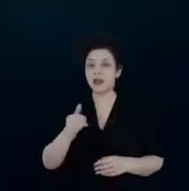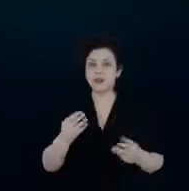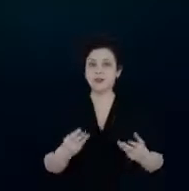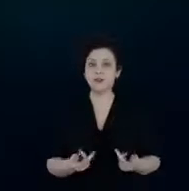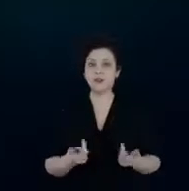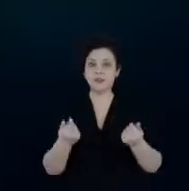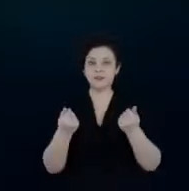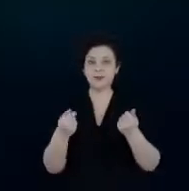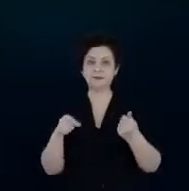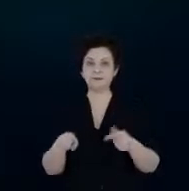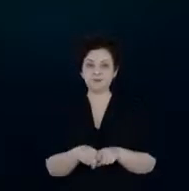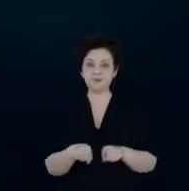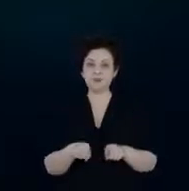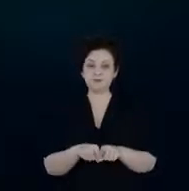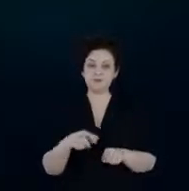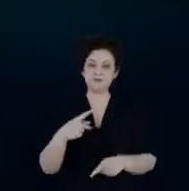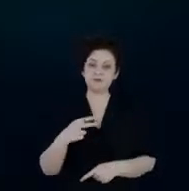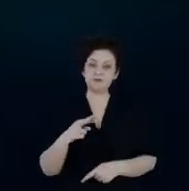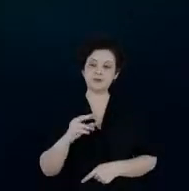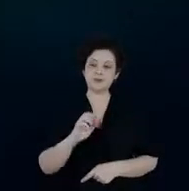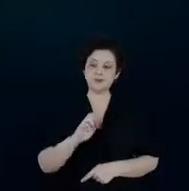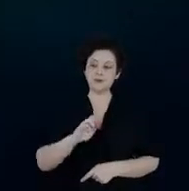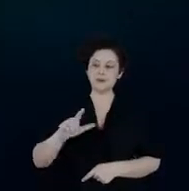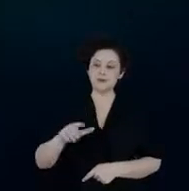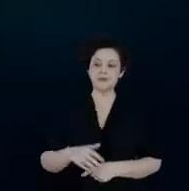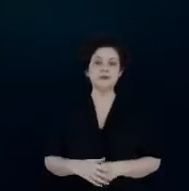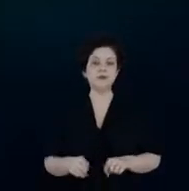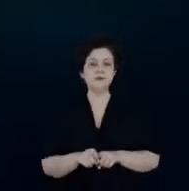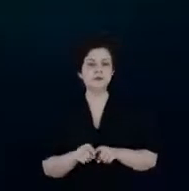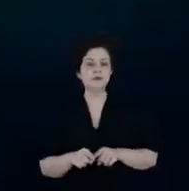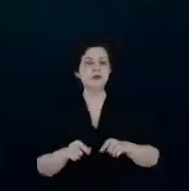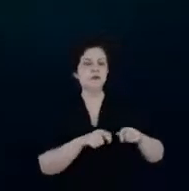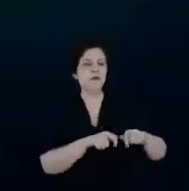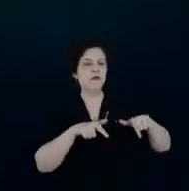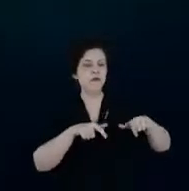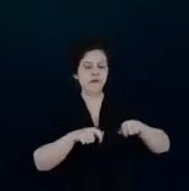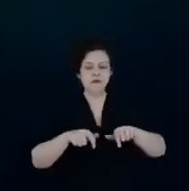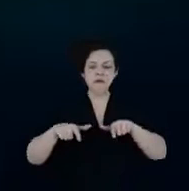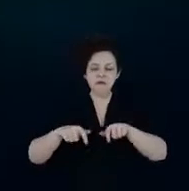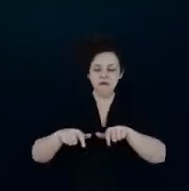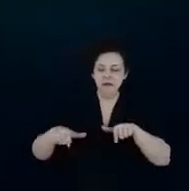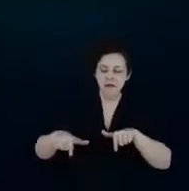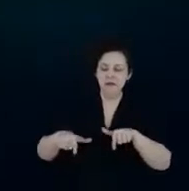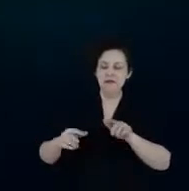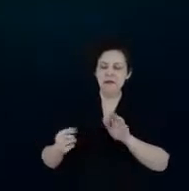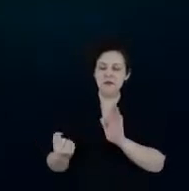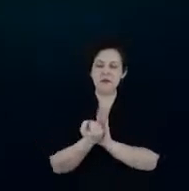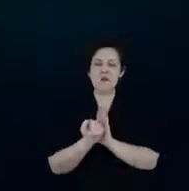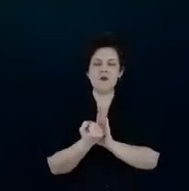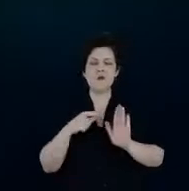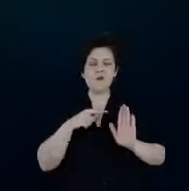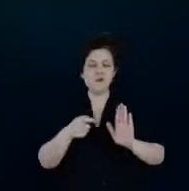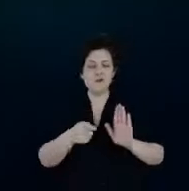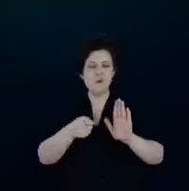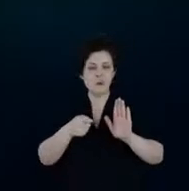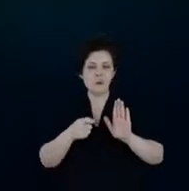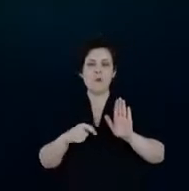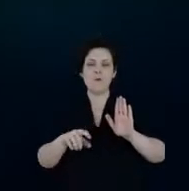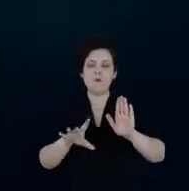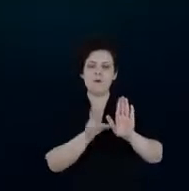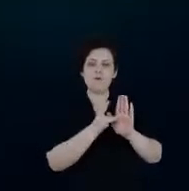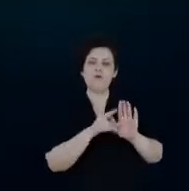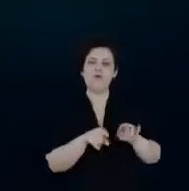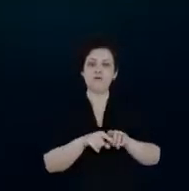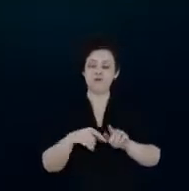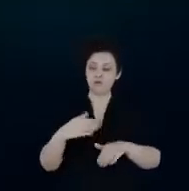as questões das certificações que o Procel traz isso é bastante importante essa evolução